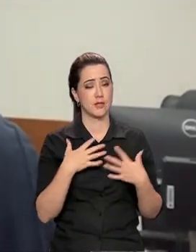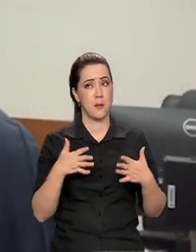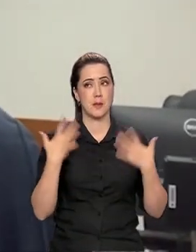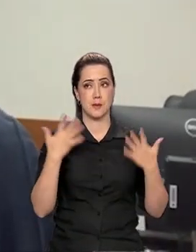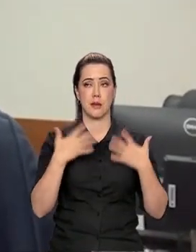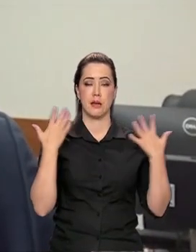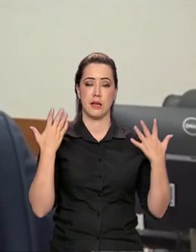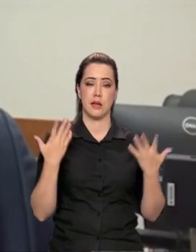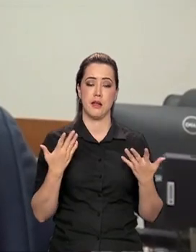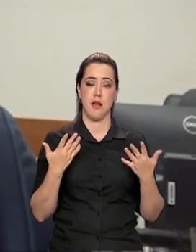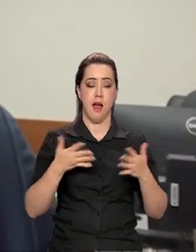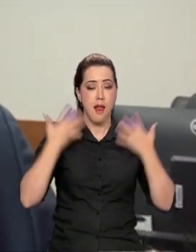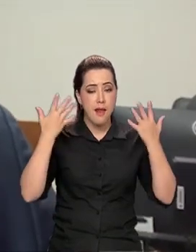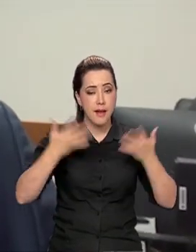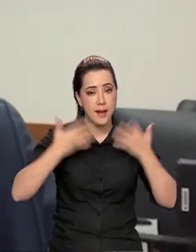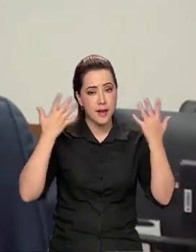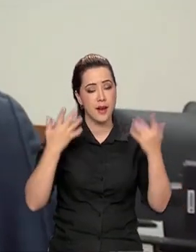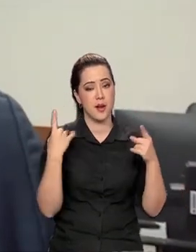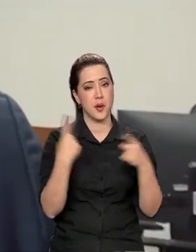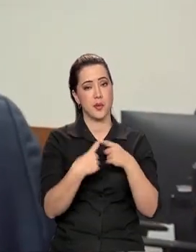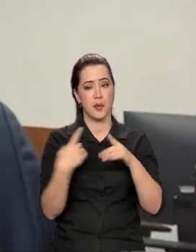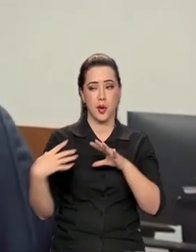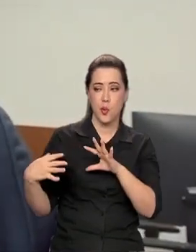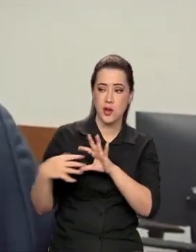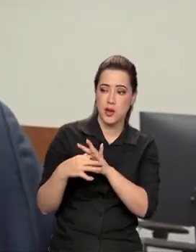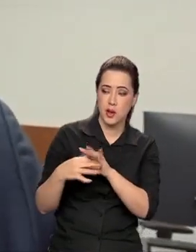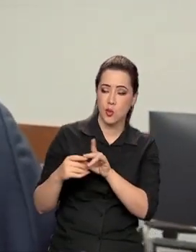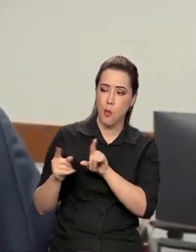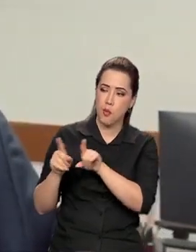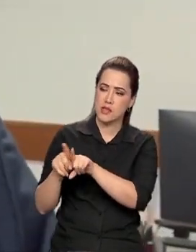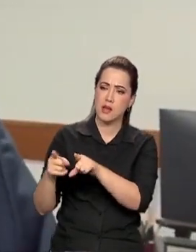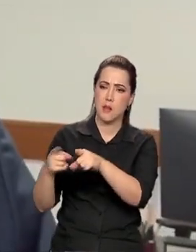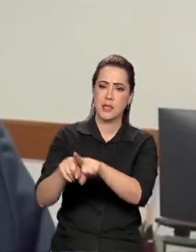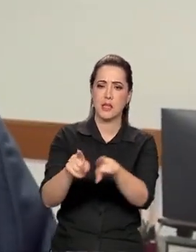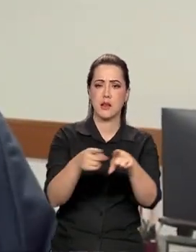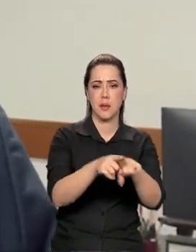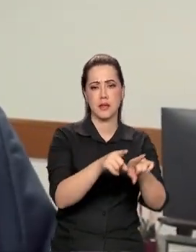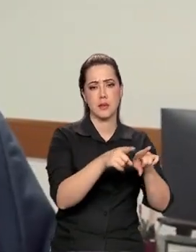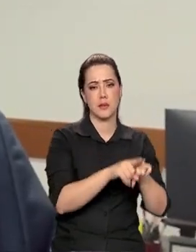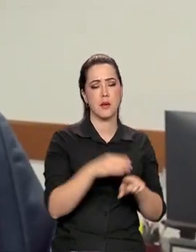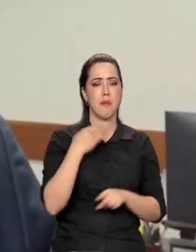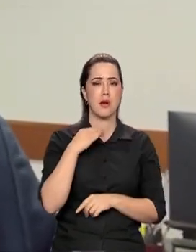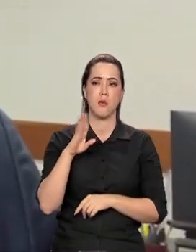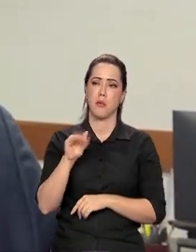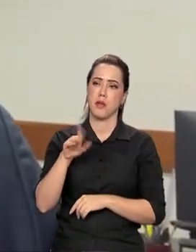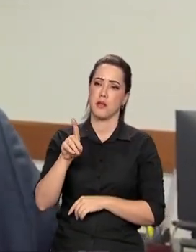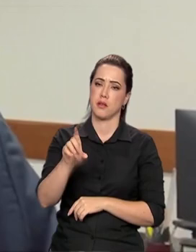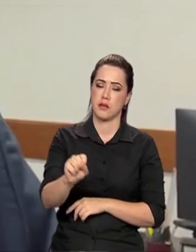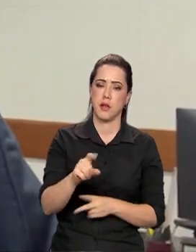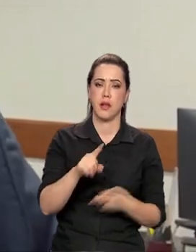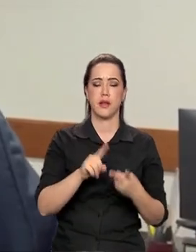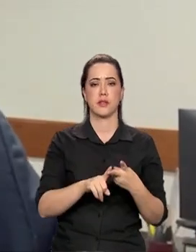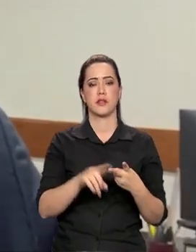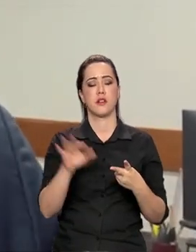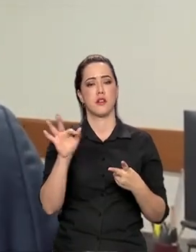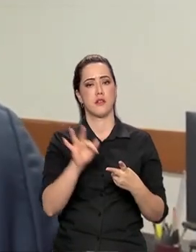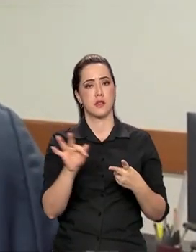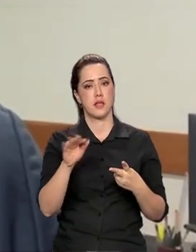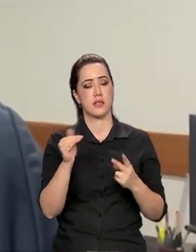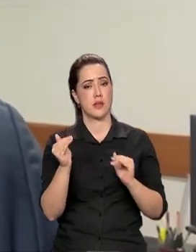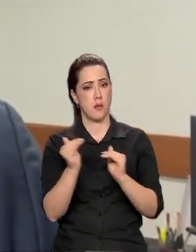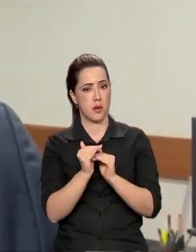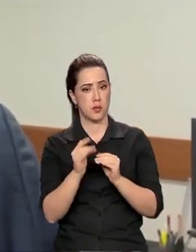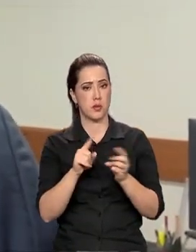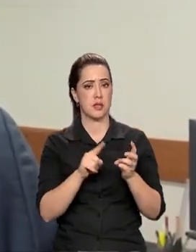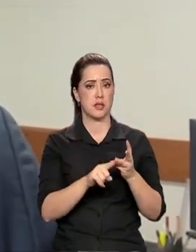integração em parcerias com várias áreas. O BNDES, Fundação, Banco do Brasil, com o Consórcio